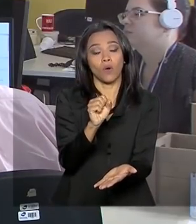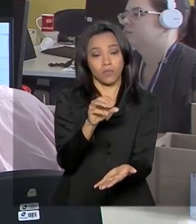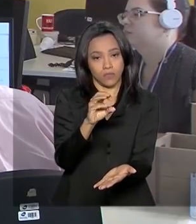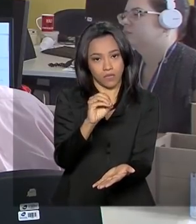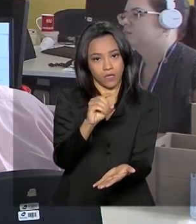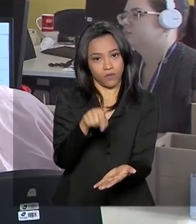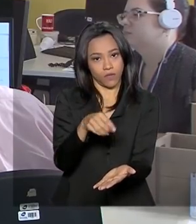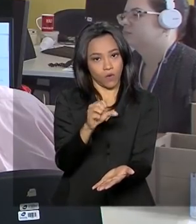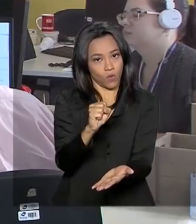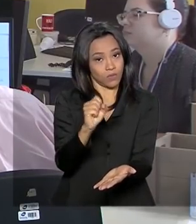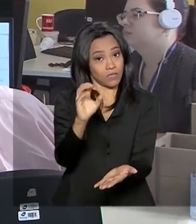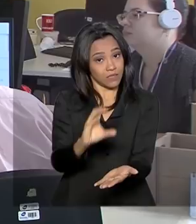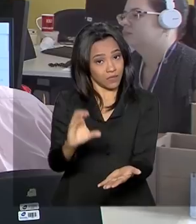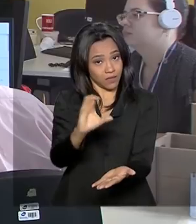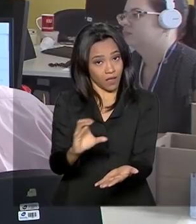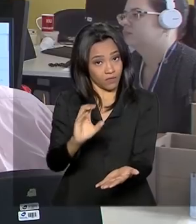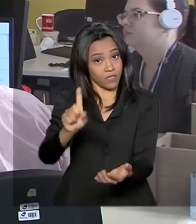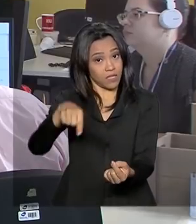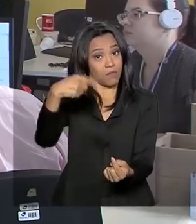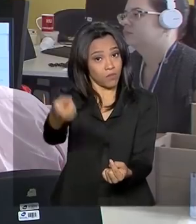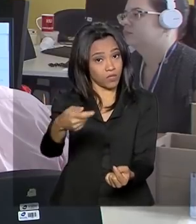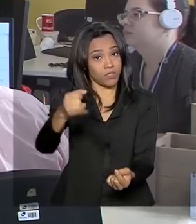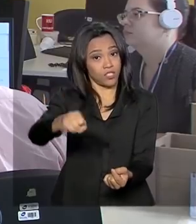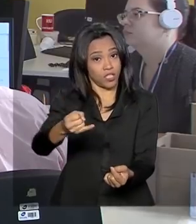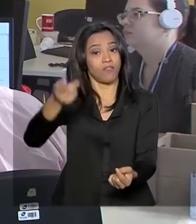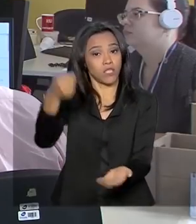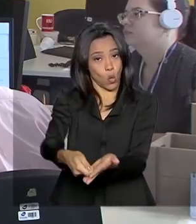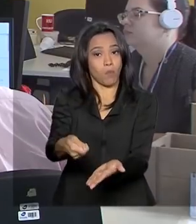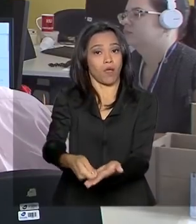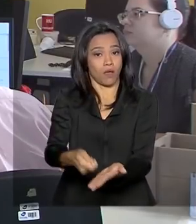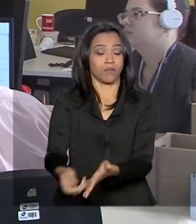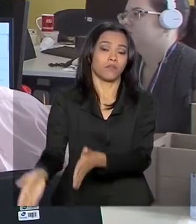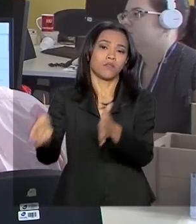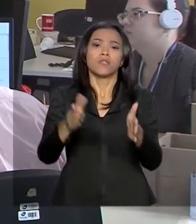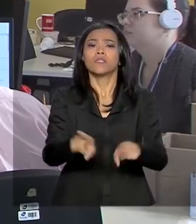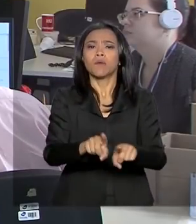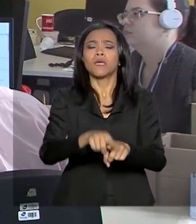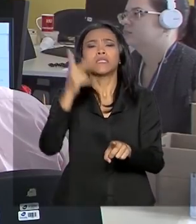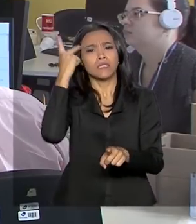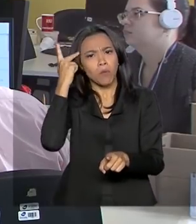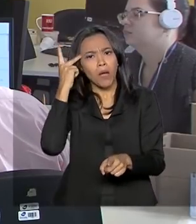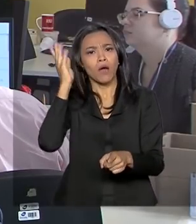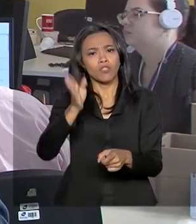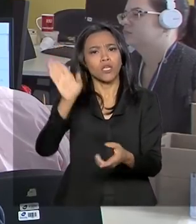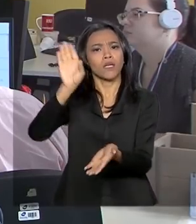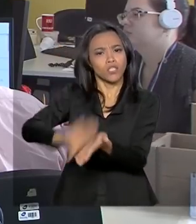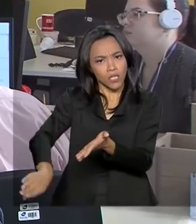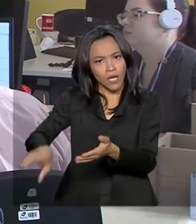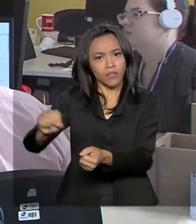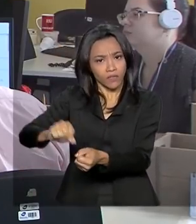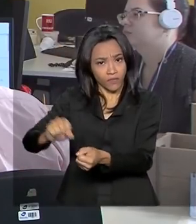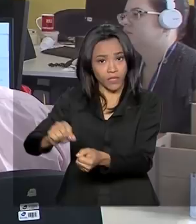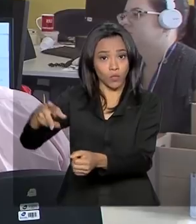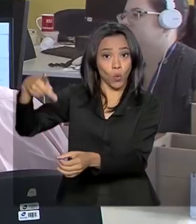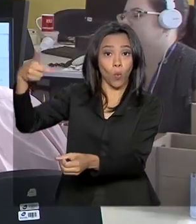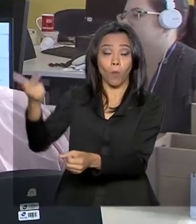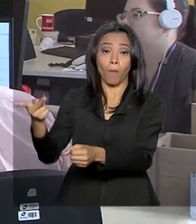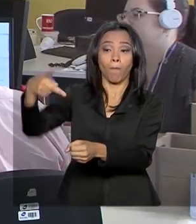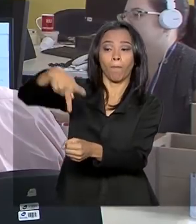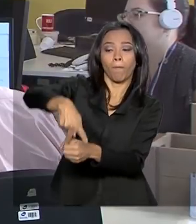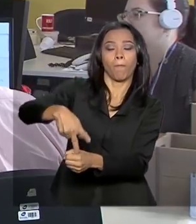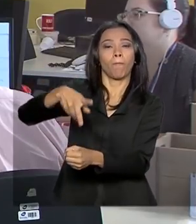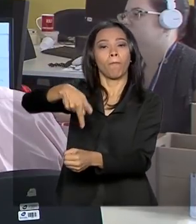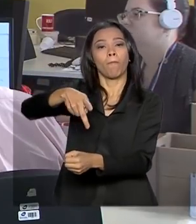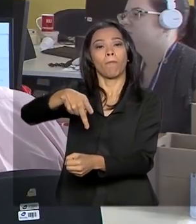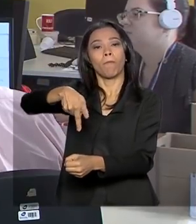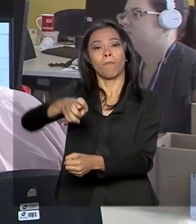serão cobradas. Lembrando que São Paulo e Belo Horizonte também já baniram o uso de sacolas feitas com 100% de petróleo. Mas essa lei